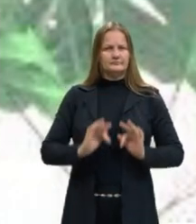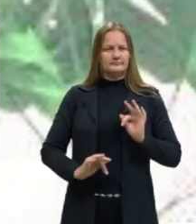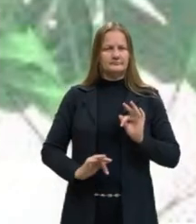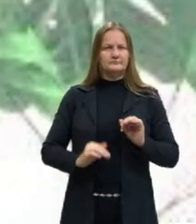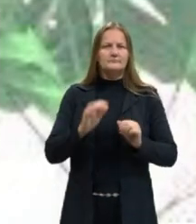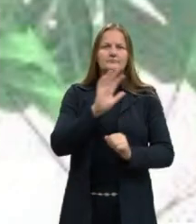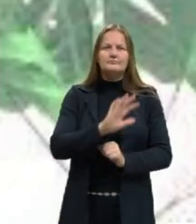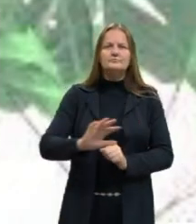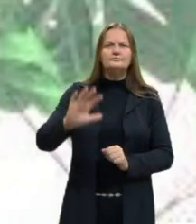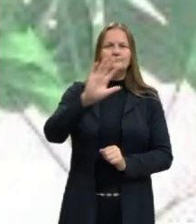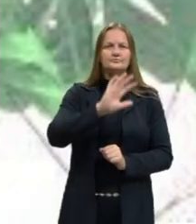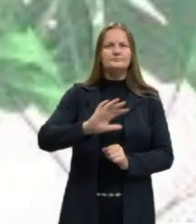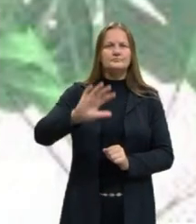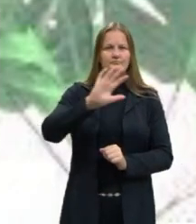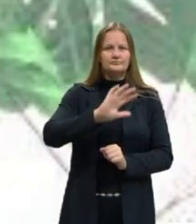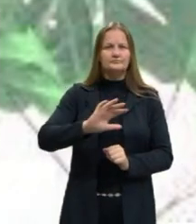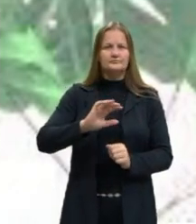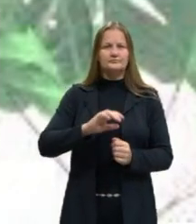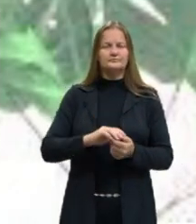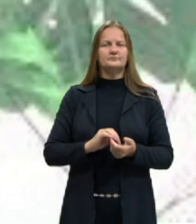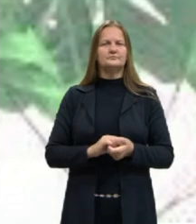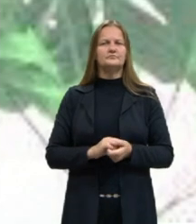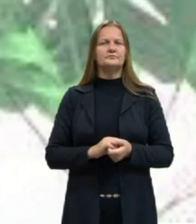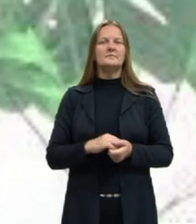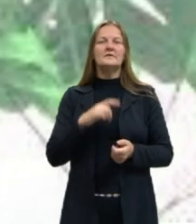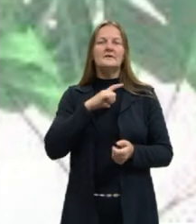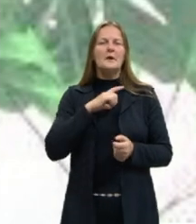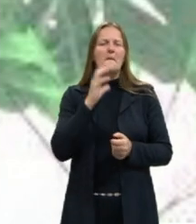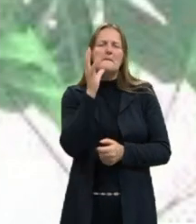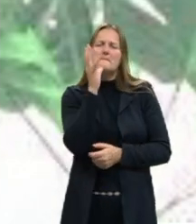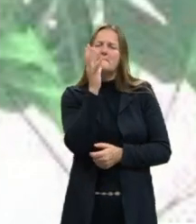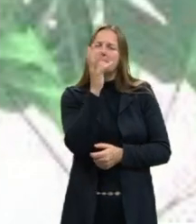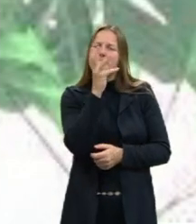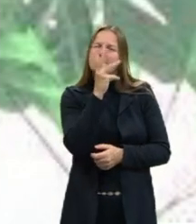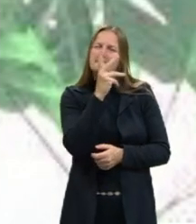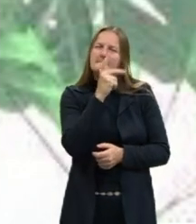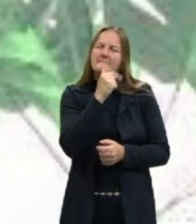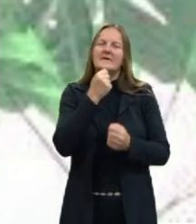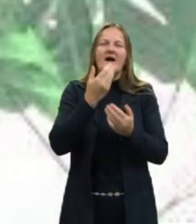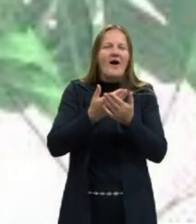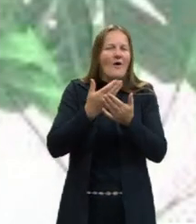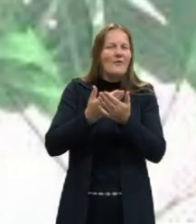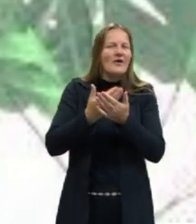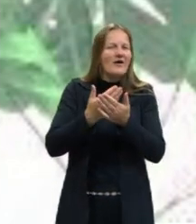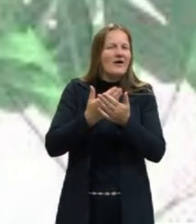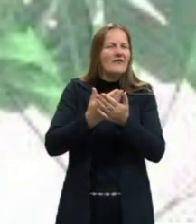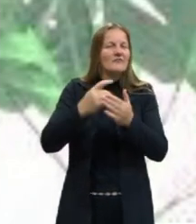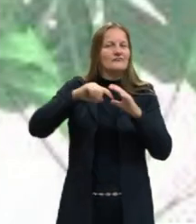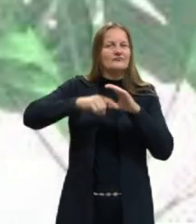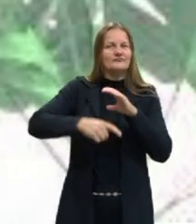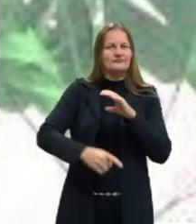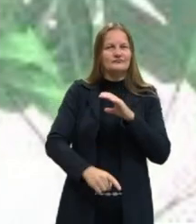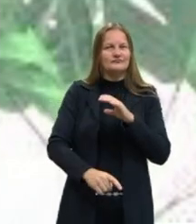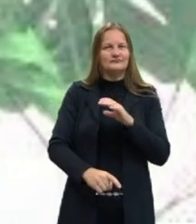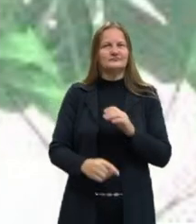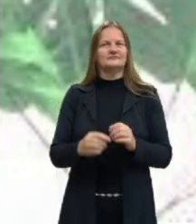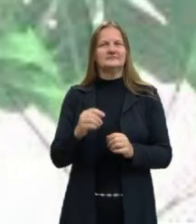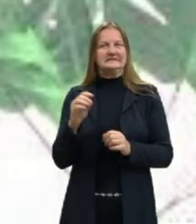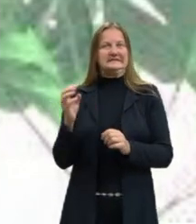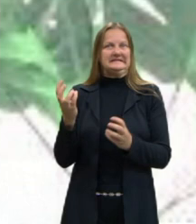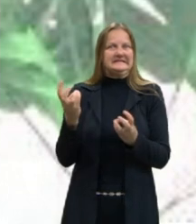abrangente sobre a Fisiologia Vegetal, a gente demoraria várias aulas, até um bimestre todo.